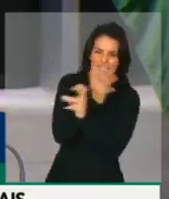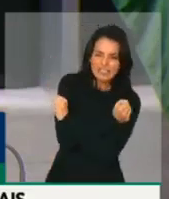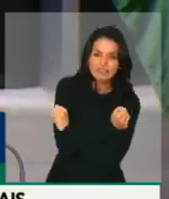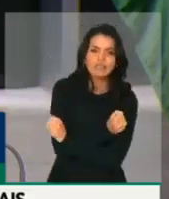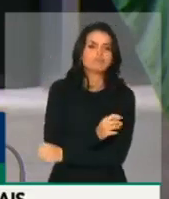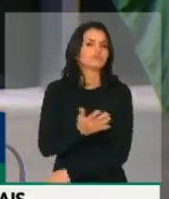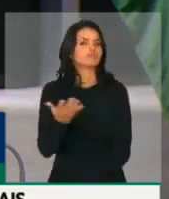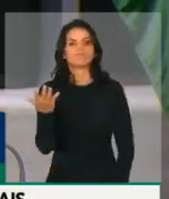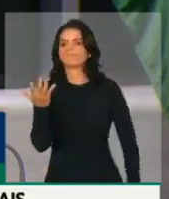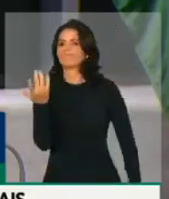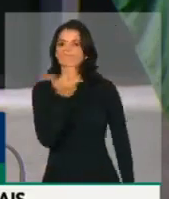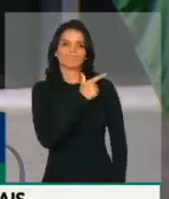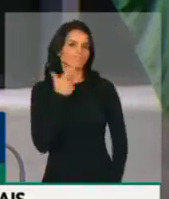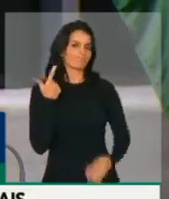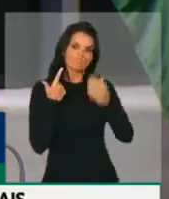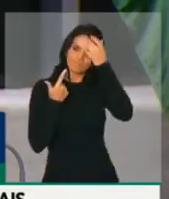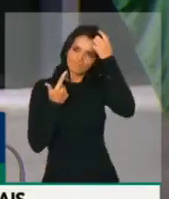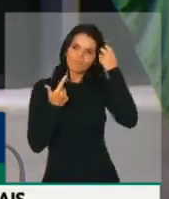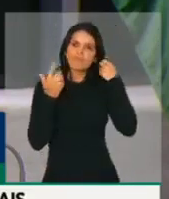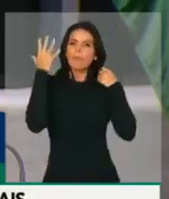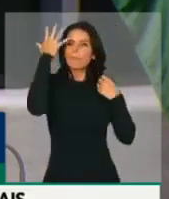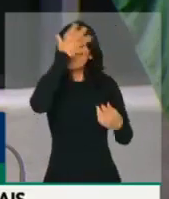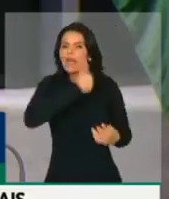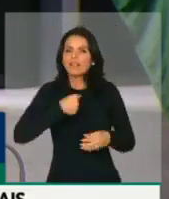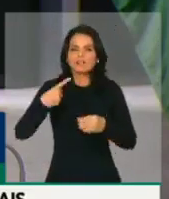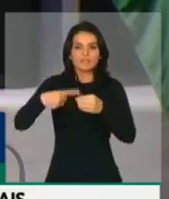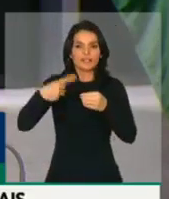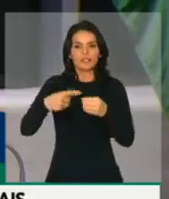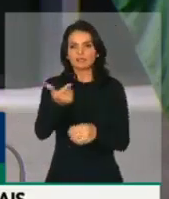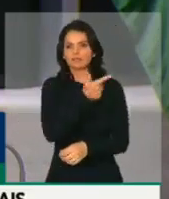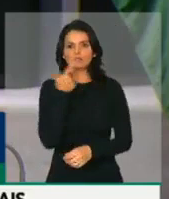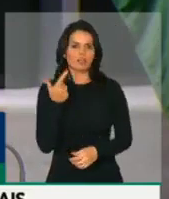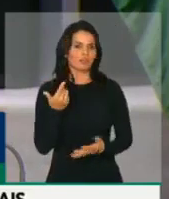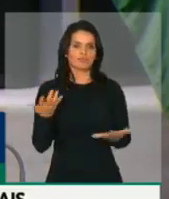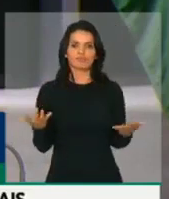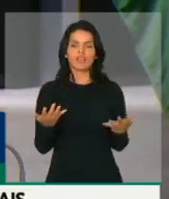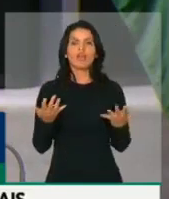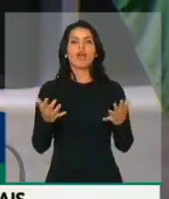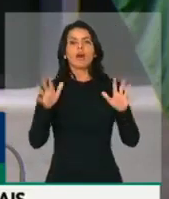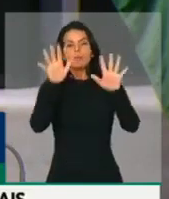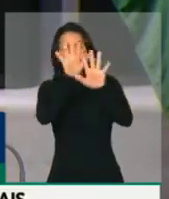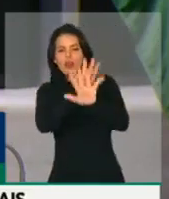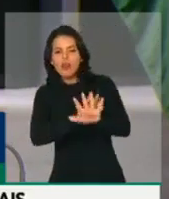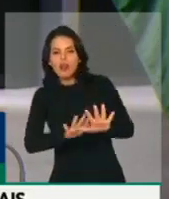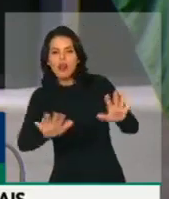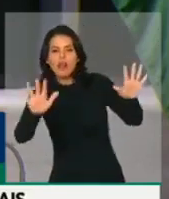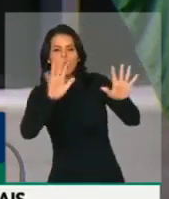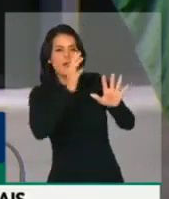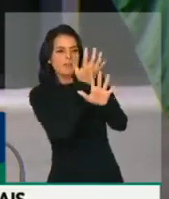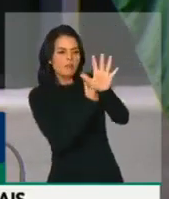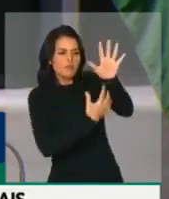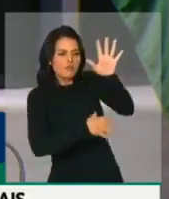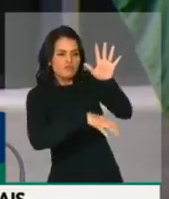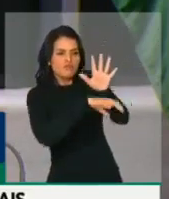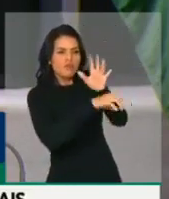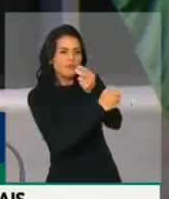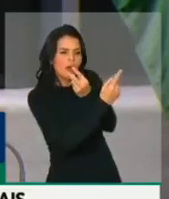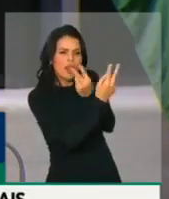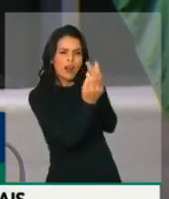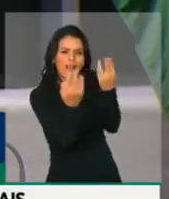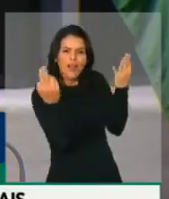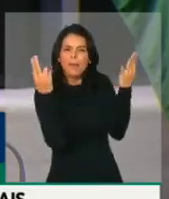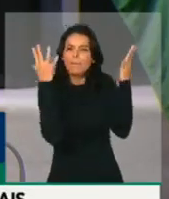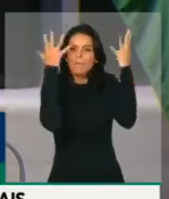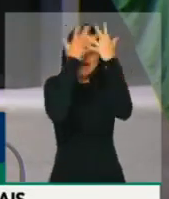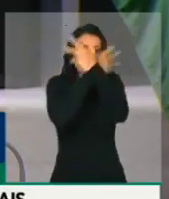enganoso enquanto a imagem de uma bela cidade. É um maravilhoso cenário para uma cidade. Mas está longe de ser uma cidade